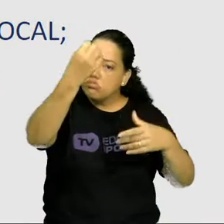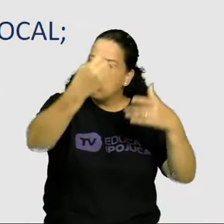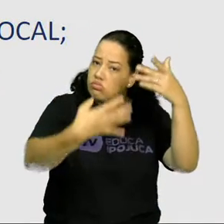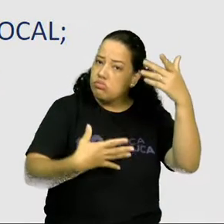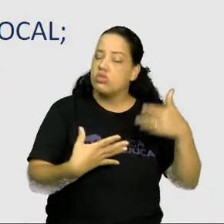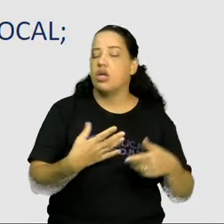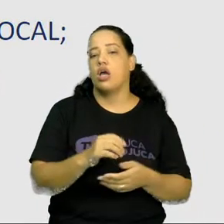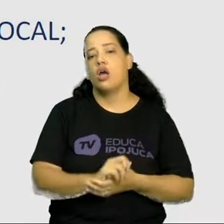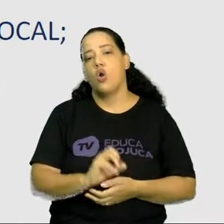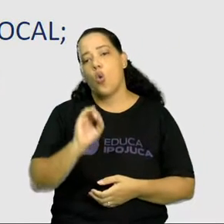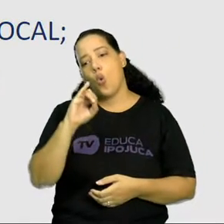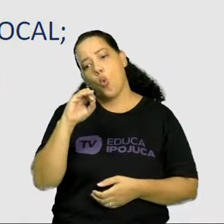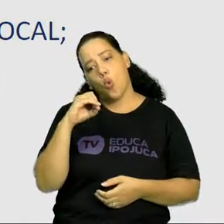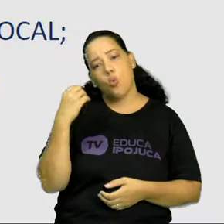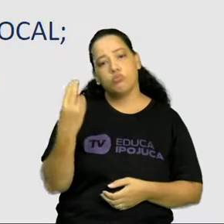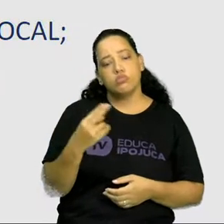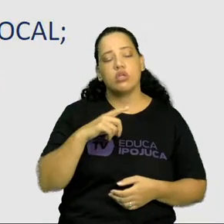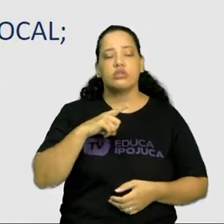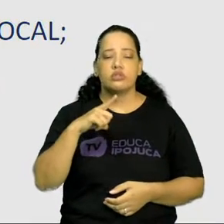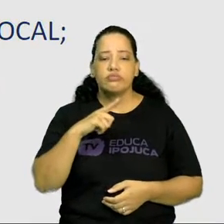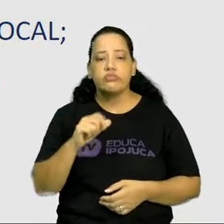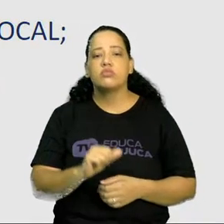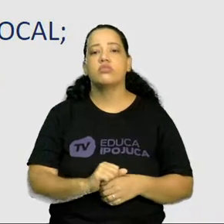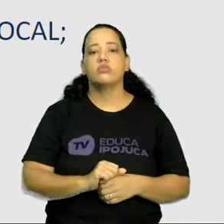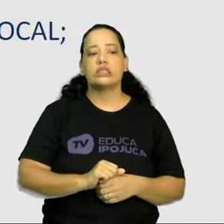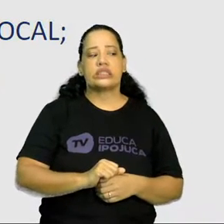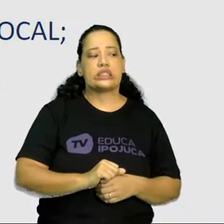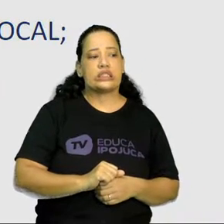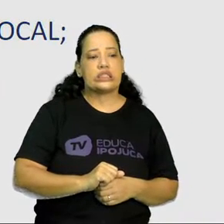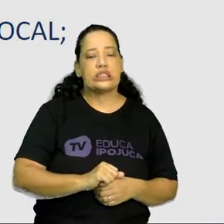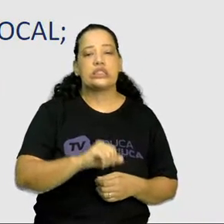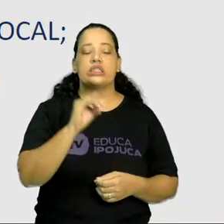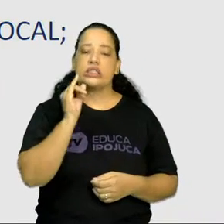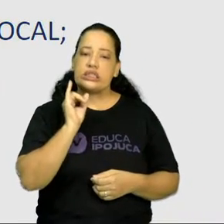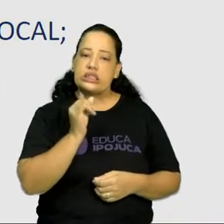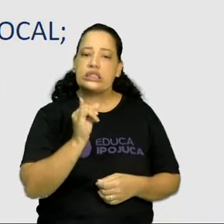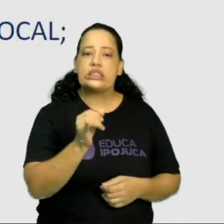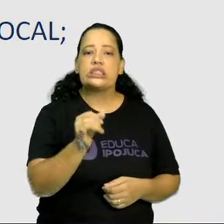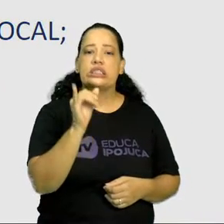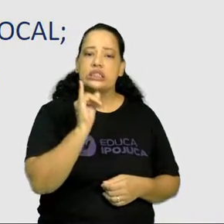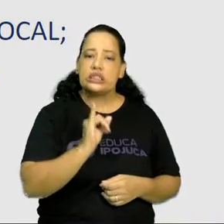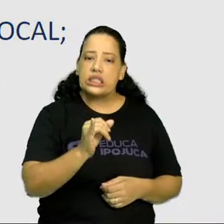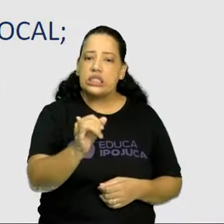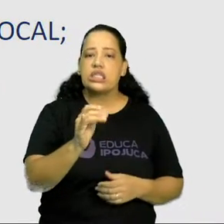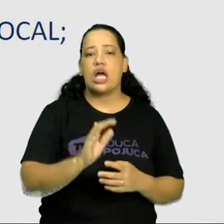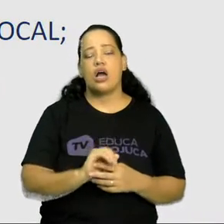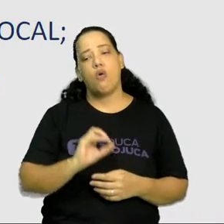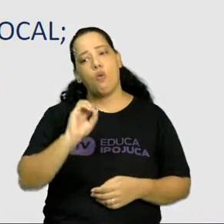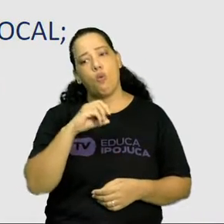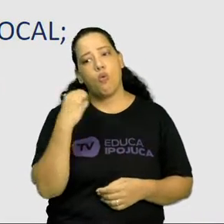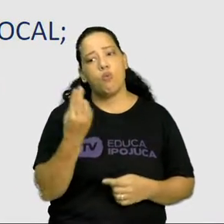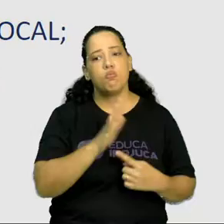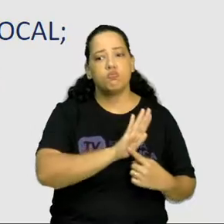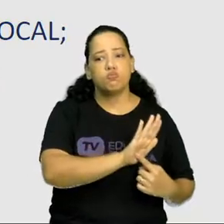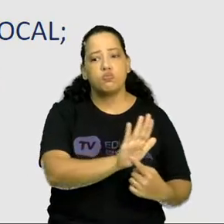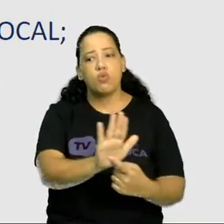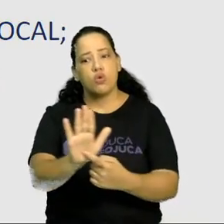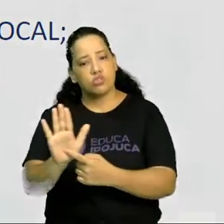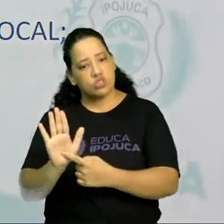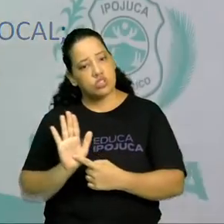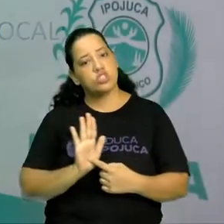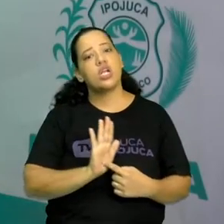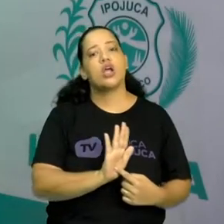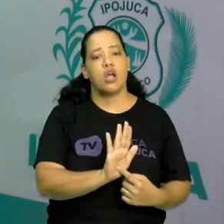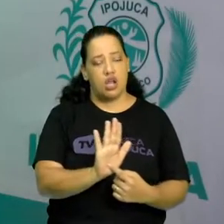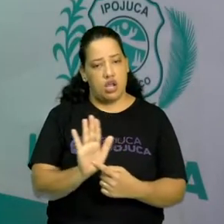dissertar, argumentar ou convencer. A exposição, que é expor ou mostrar.